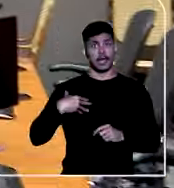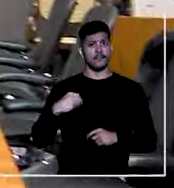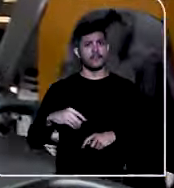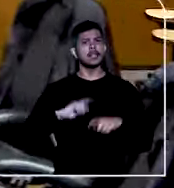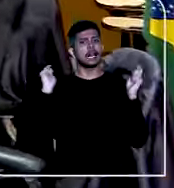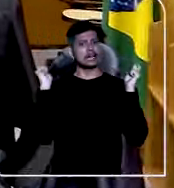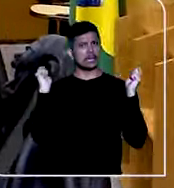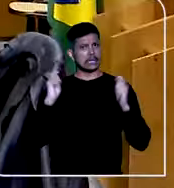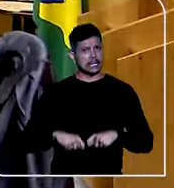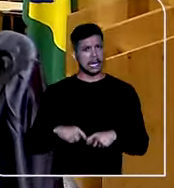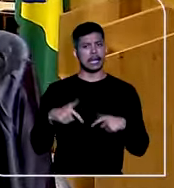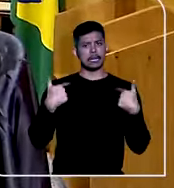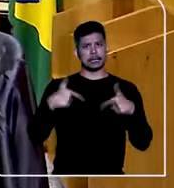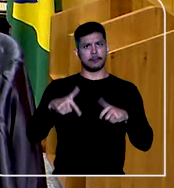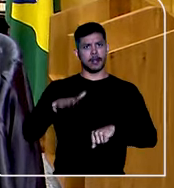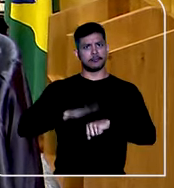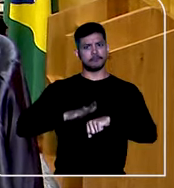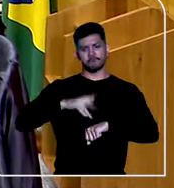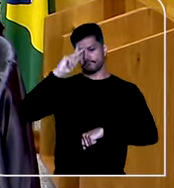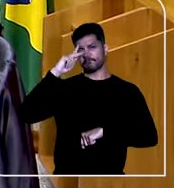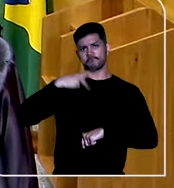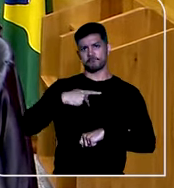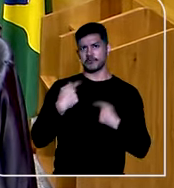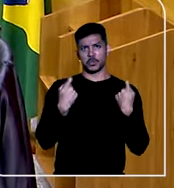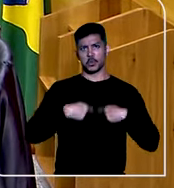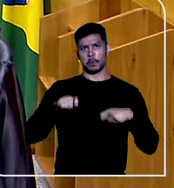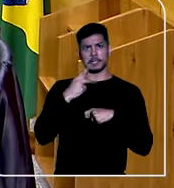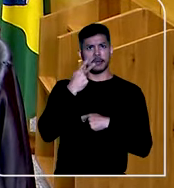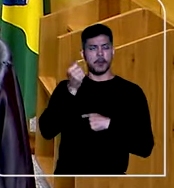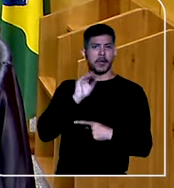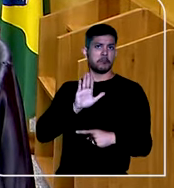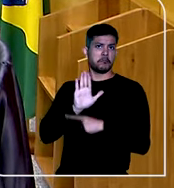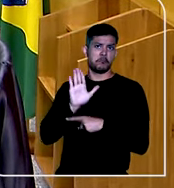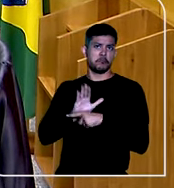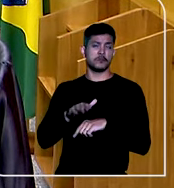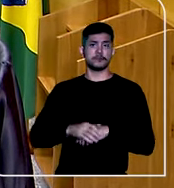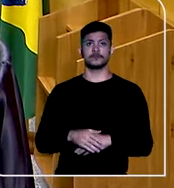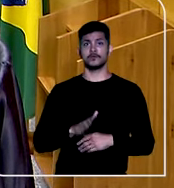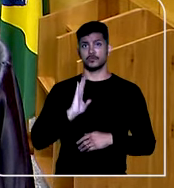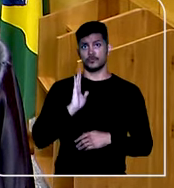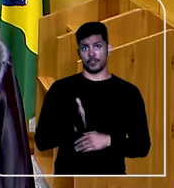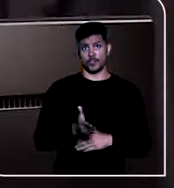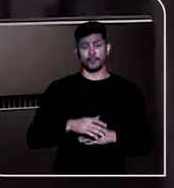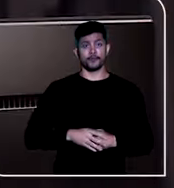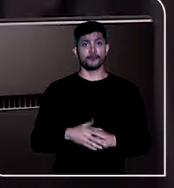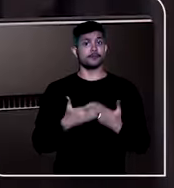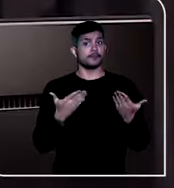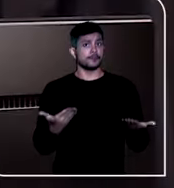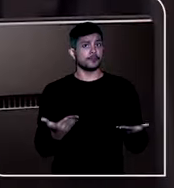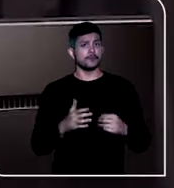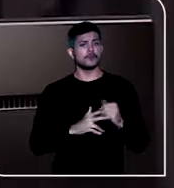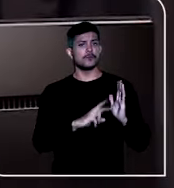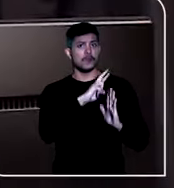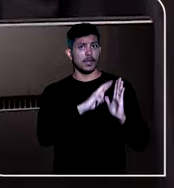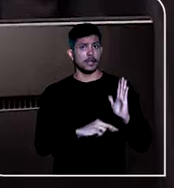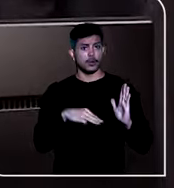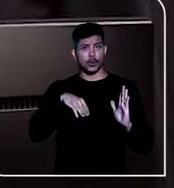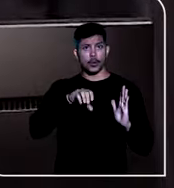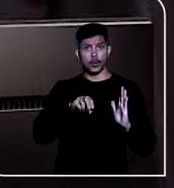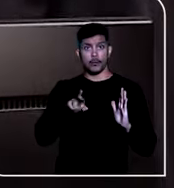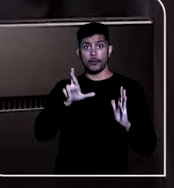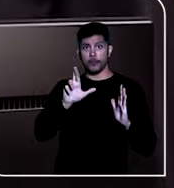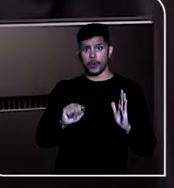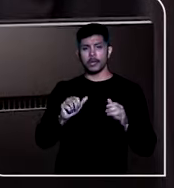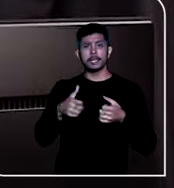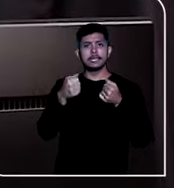possui condições financeiras de se manter, mesmo sem nenhuma ajuda do genitor, desde 2015. O relator, ministro Moura Ribeiro,